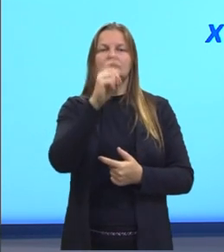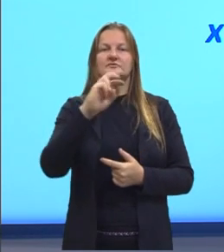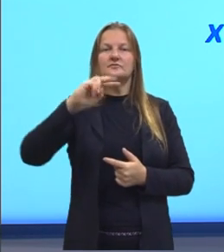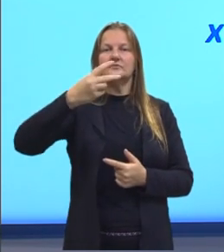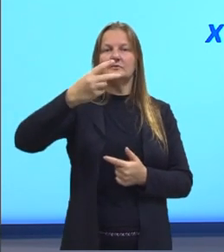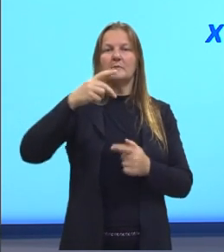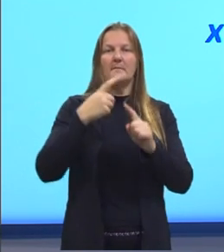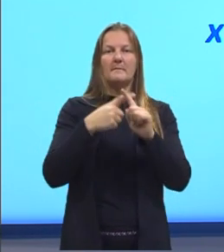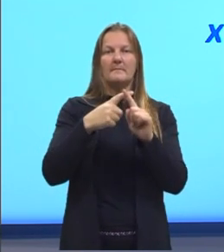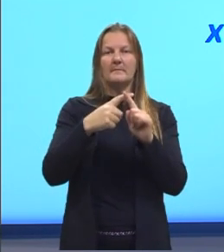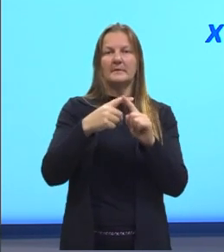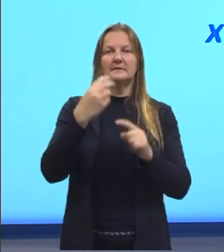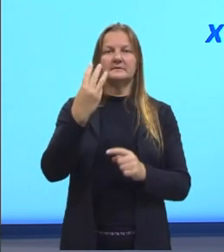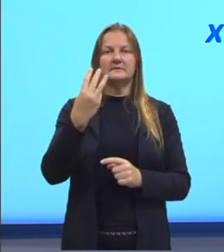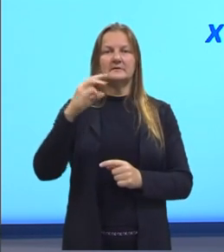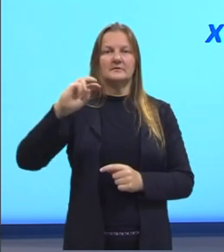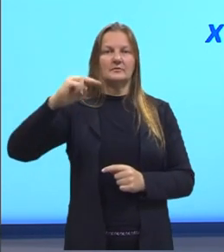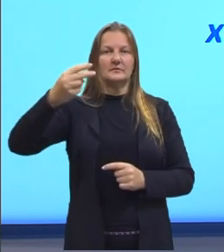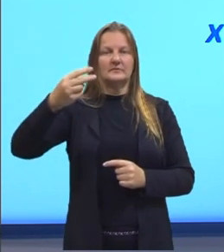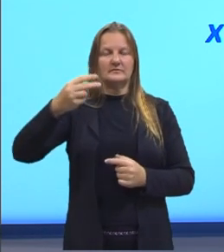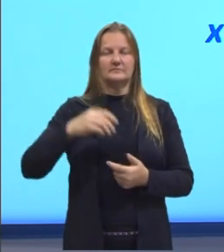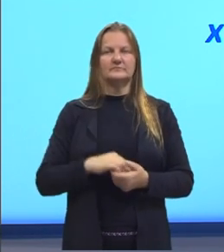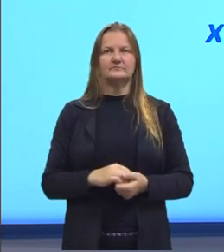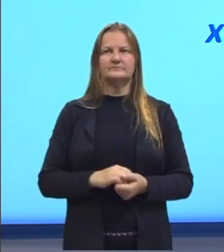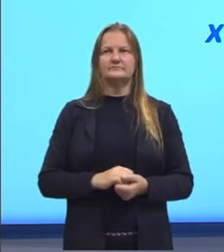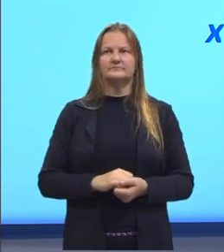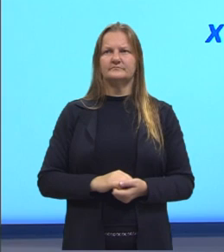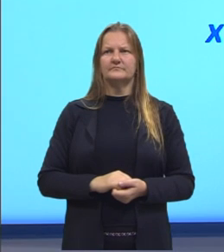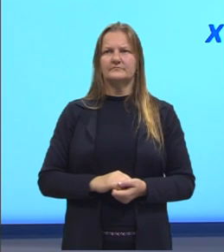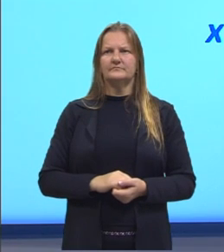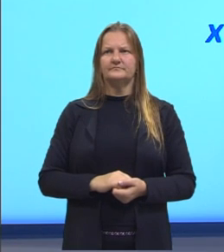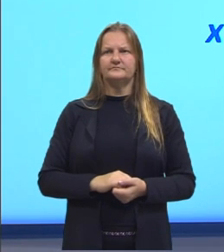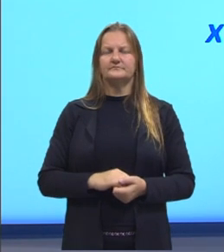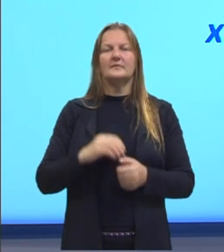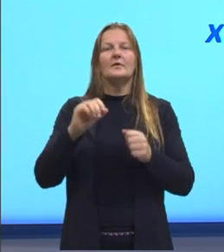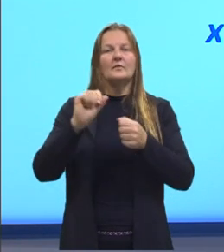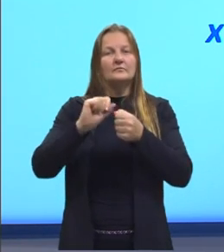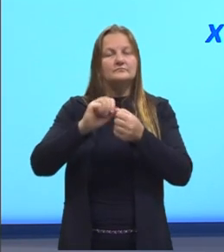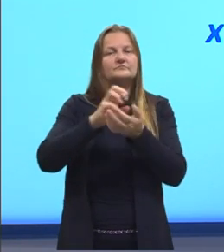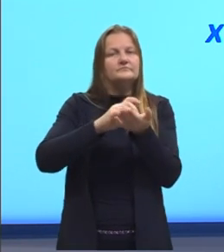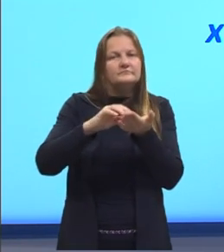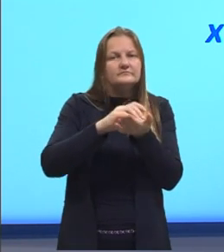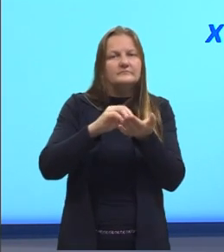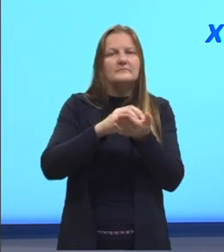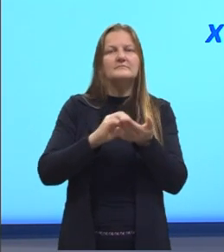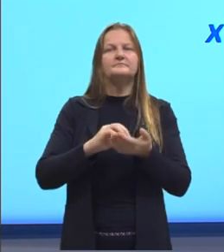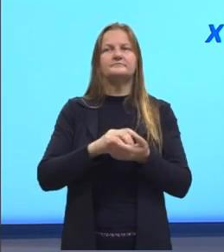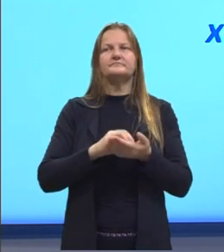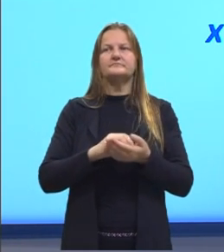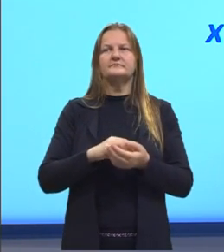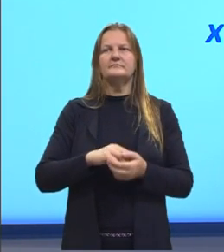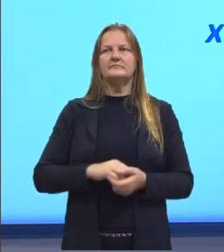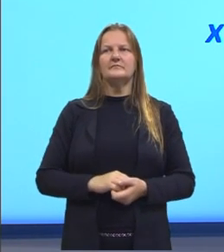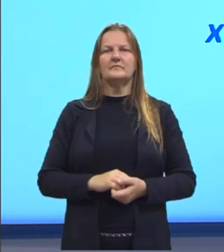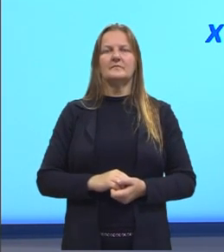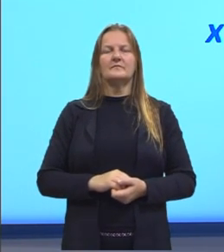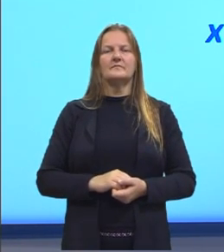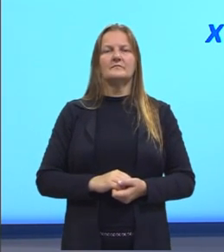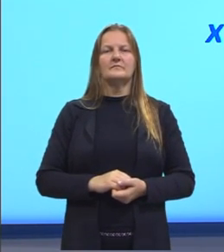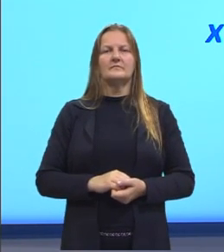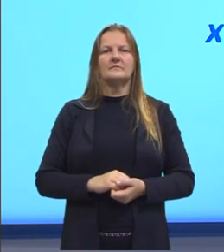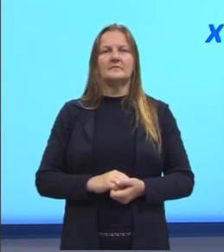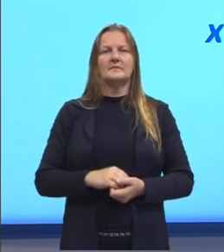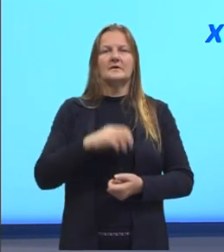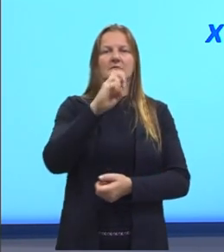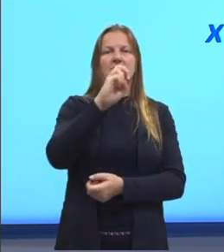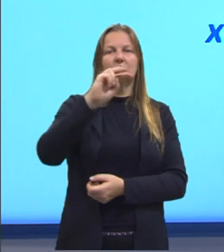quadrado mais 3 ao quadrado Resolvemos então os termos elevados ao expoente 2